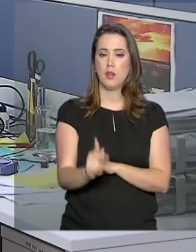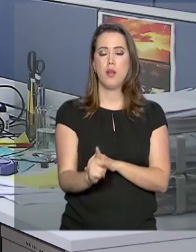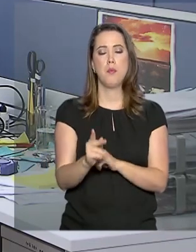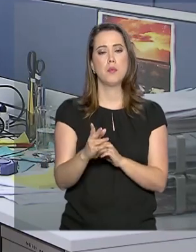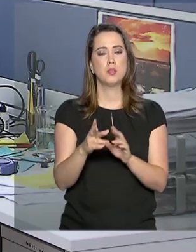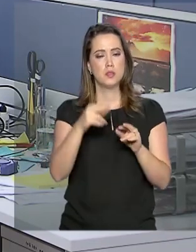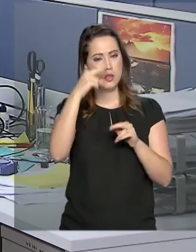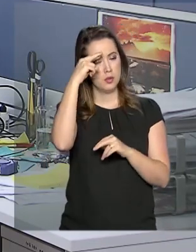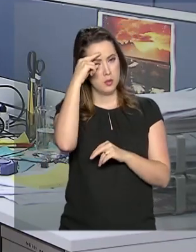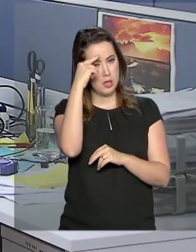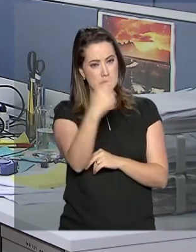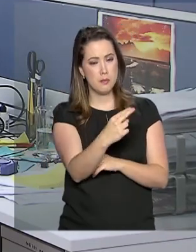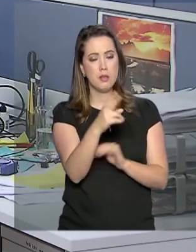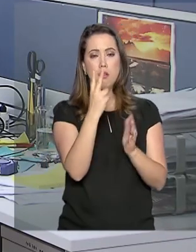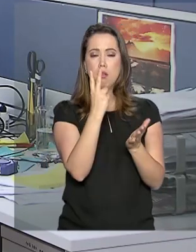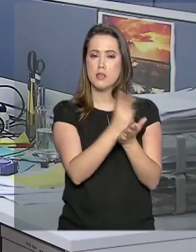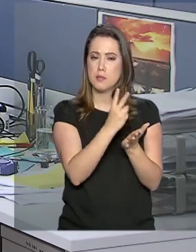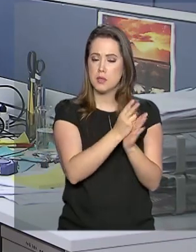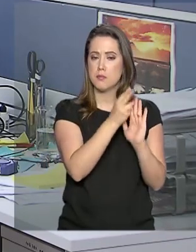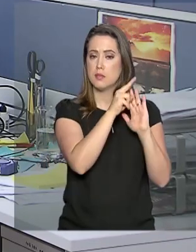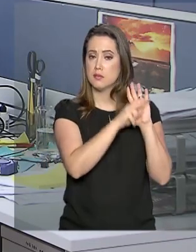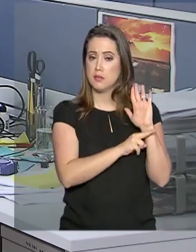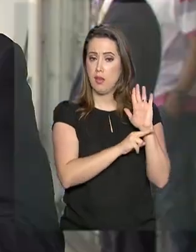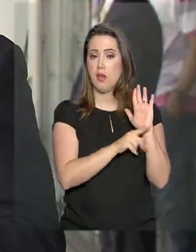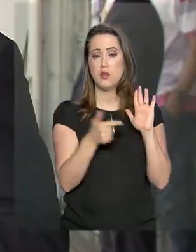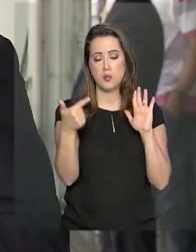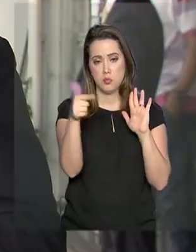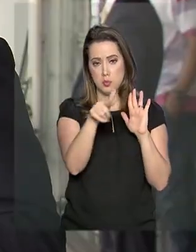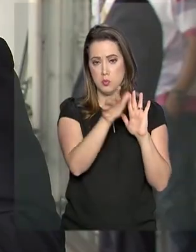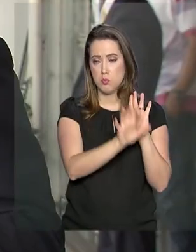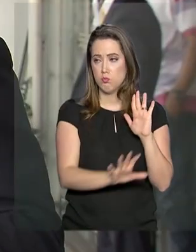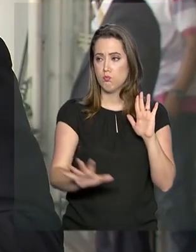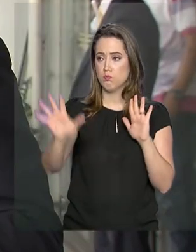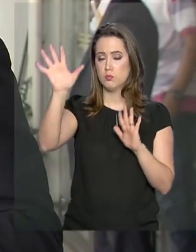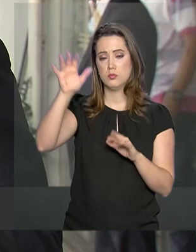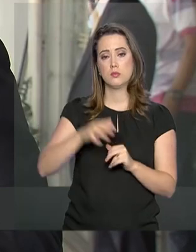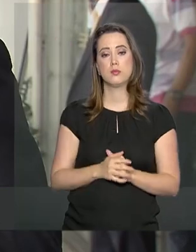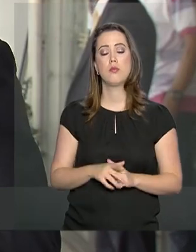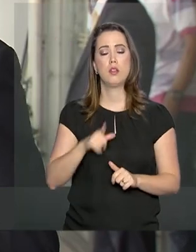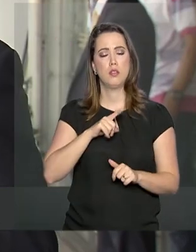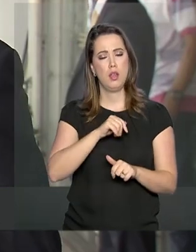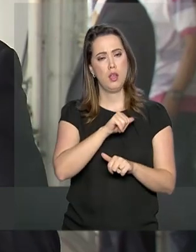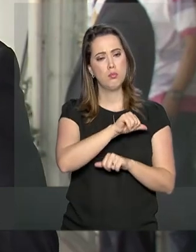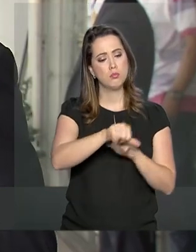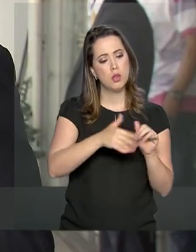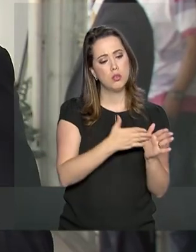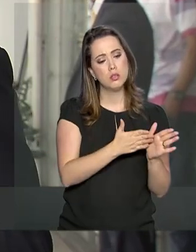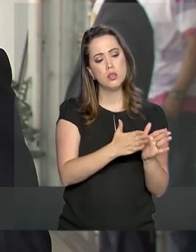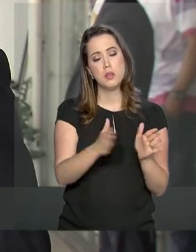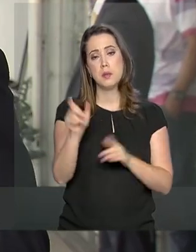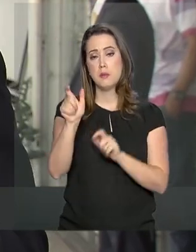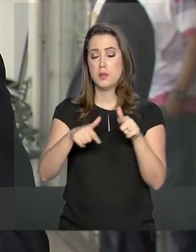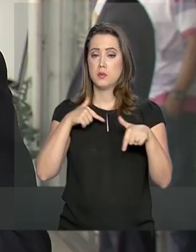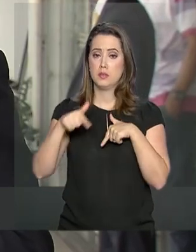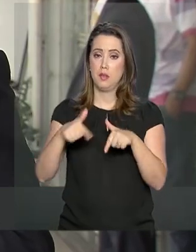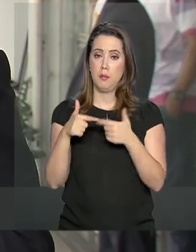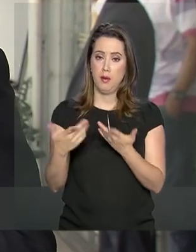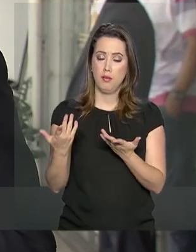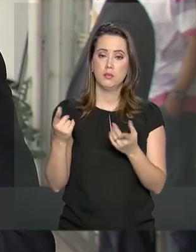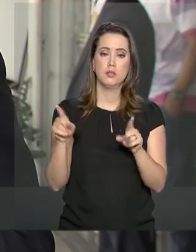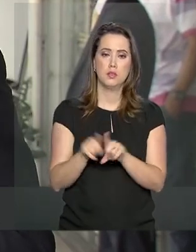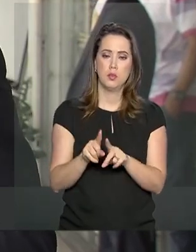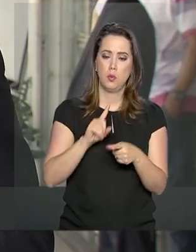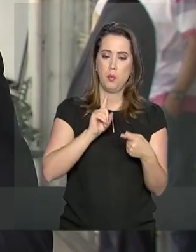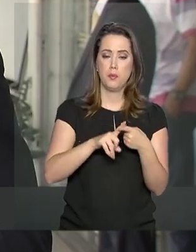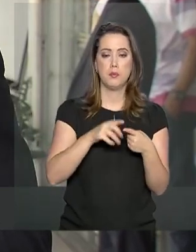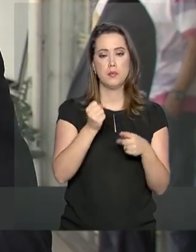seguindo as mesmas regras do regime geral. Haverá um período de transição para quem ainda está na ativa. No